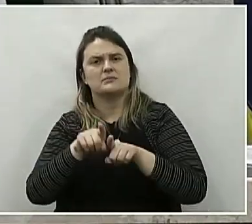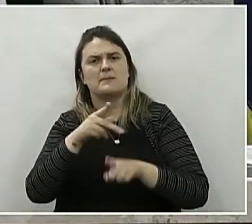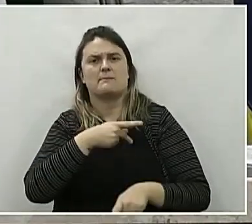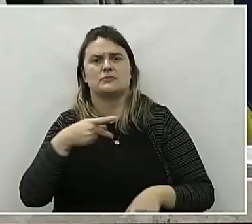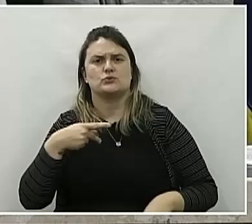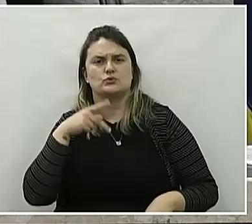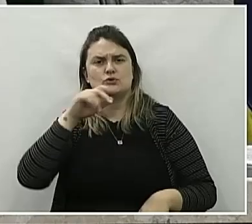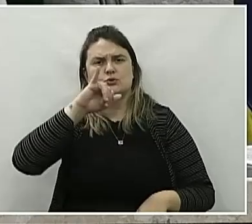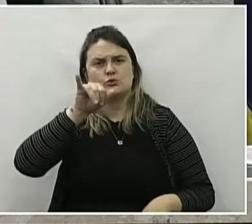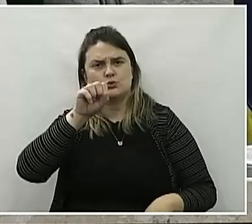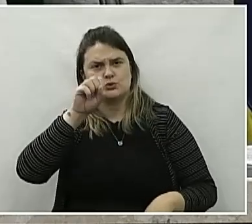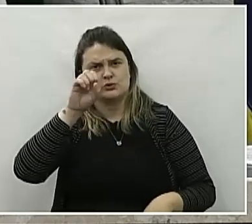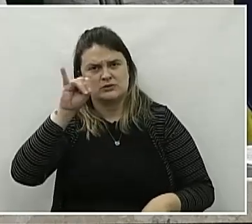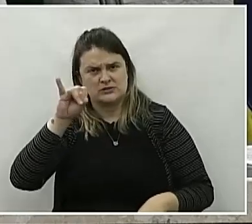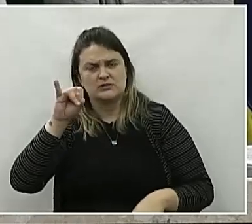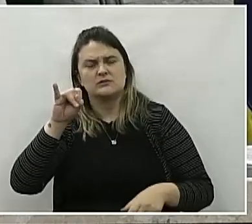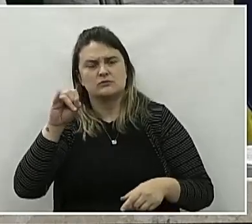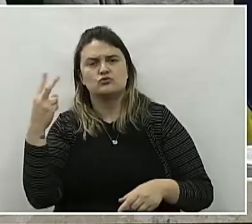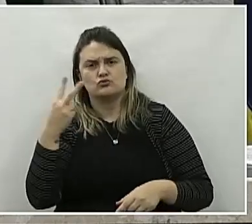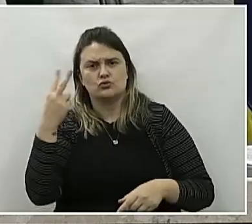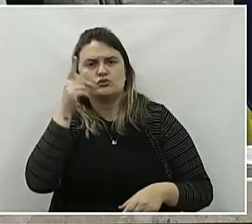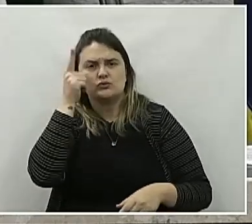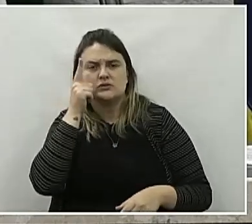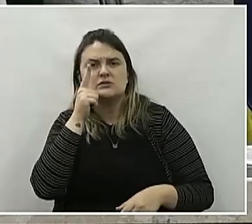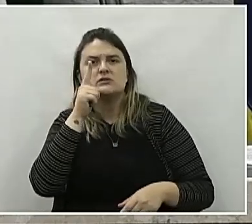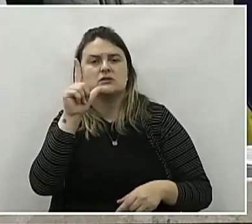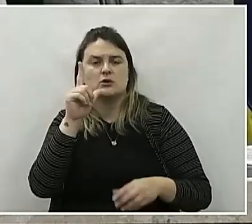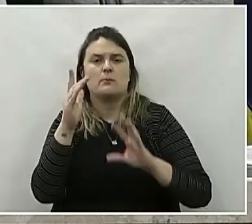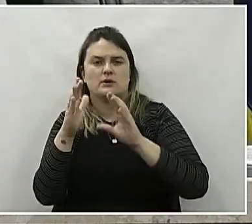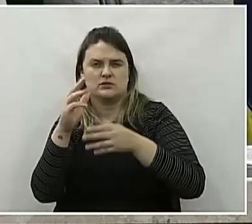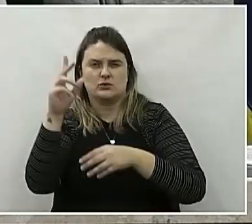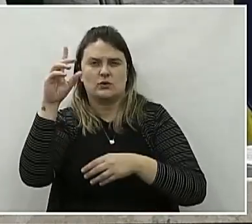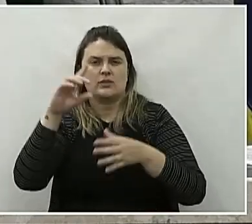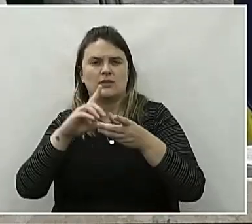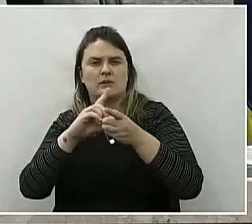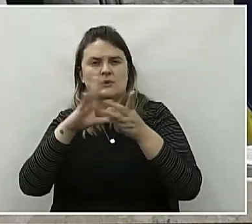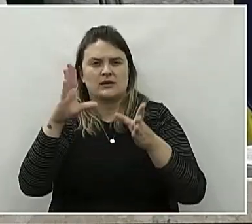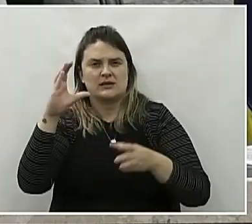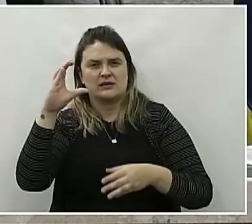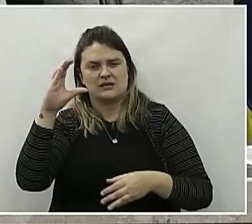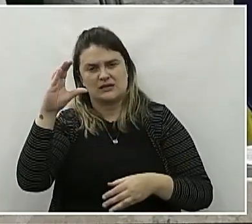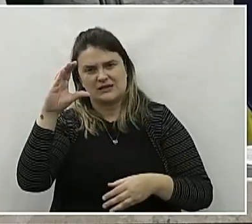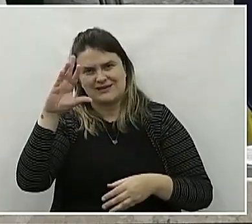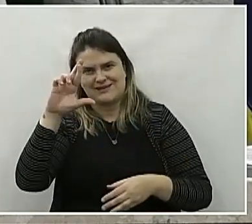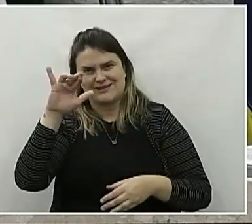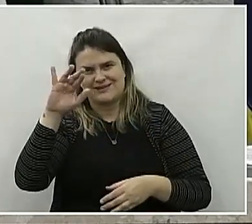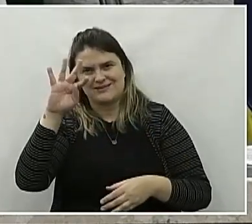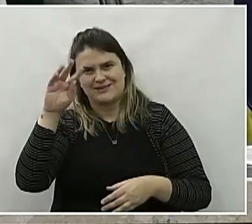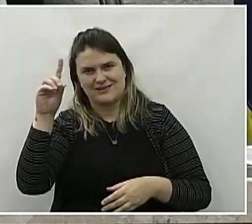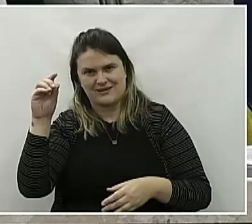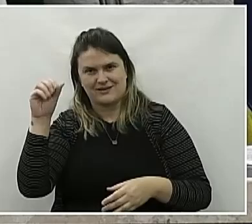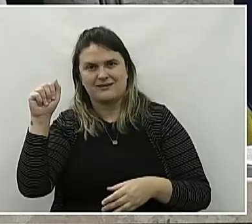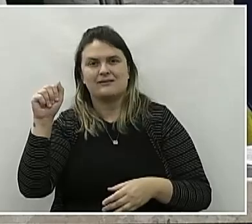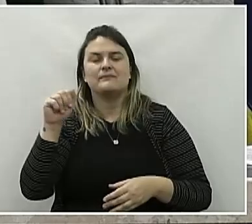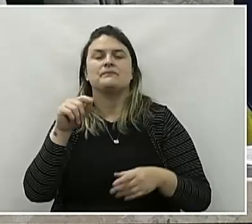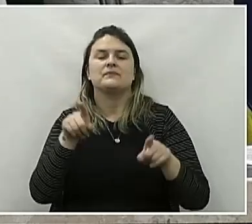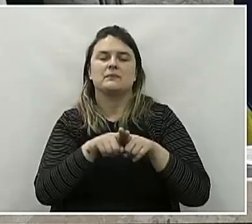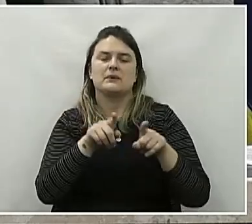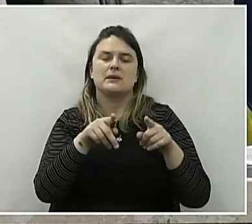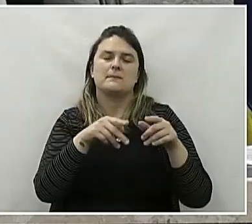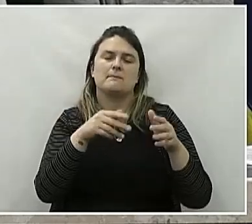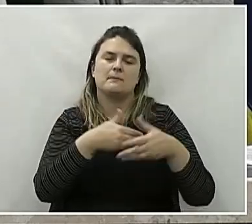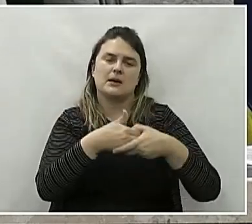pelo nosso partido Democracia Cristã, ao prefeito eleito Ari e o Toco e parabenizar o prefeito